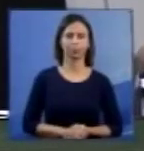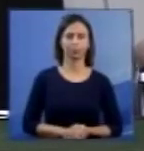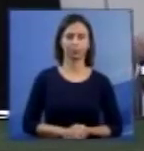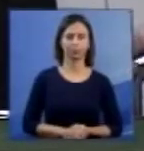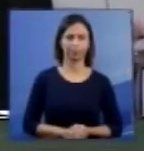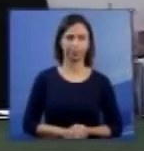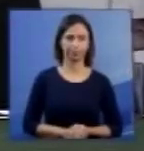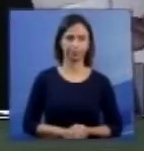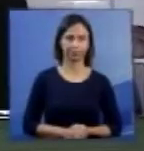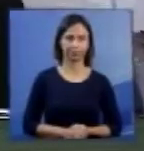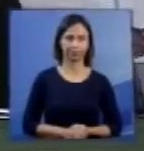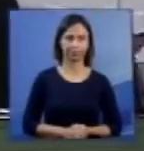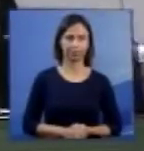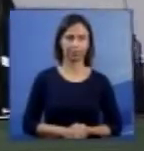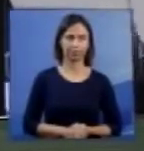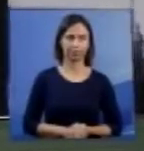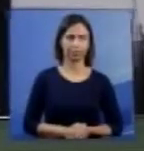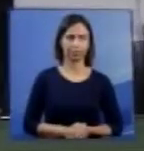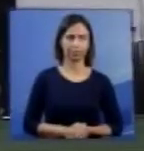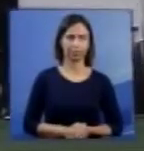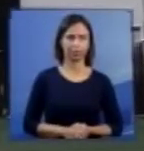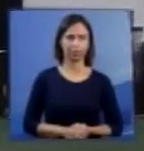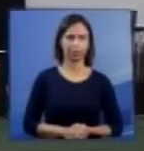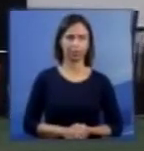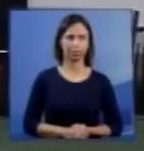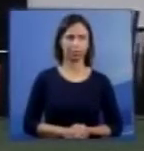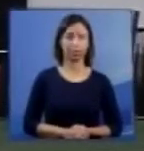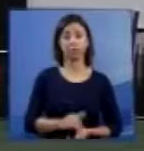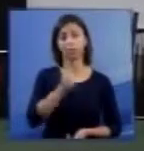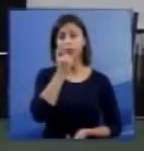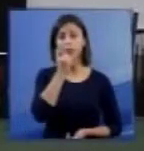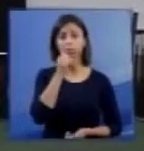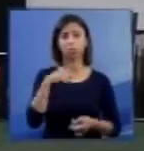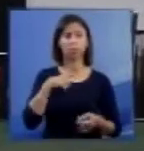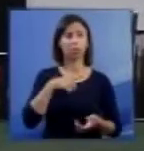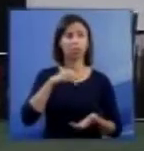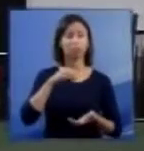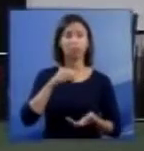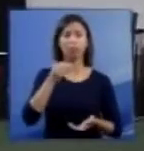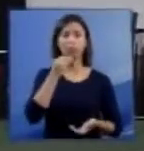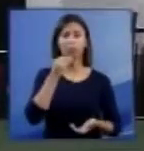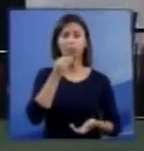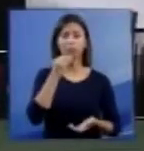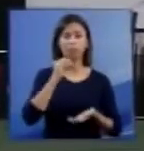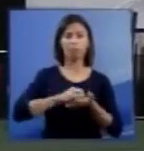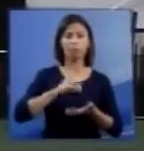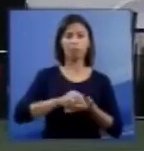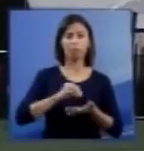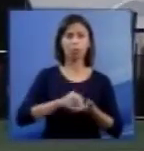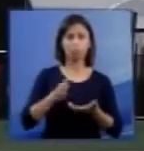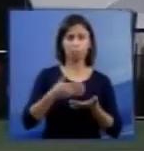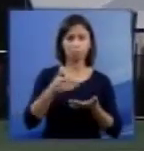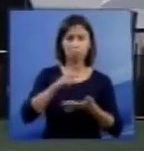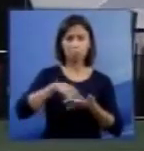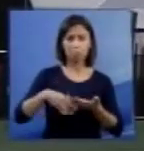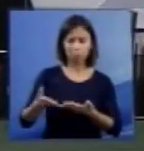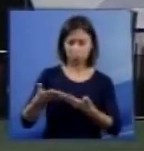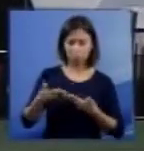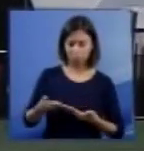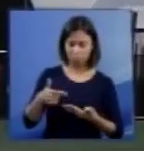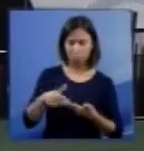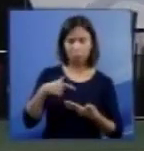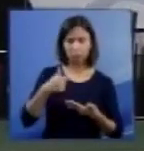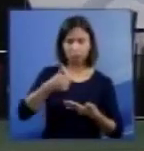Há uma falha na via que me foi passada e pela ordem de